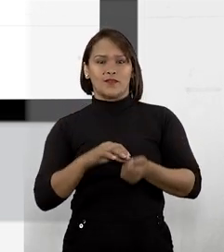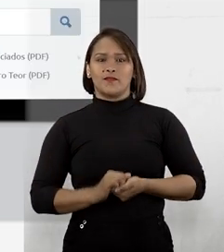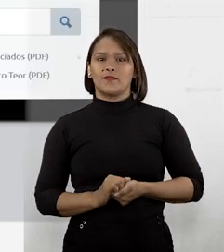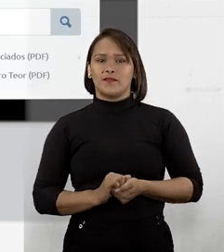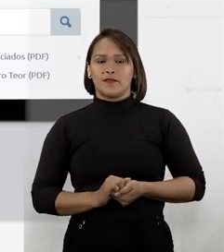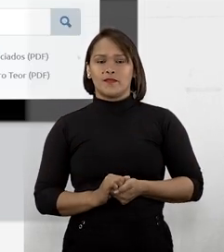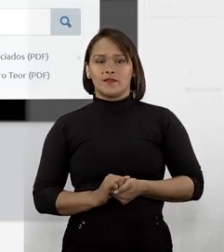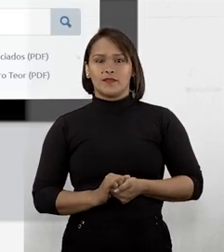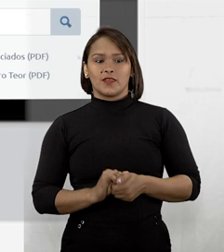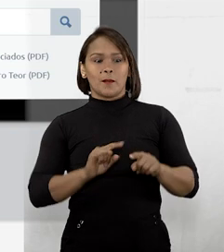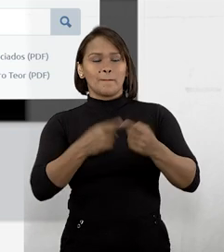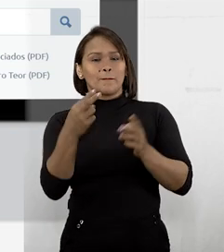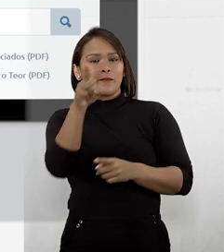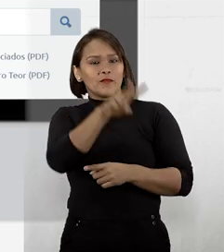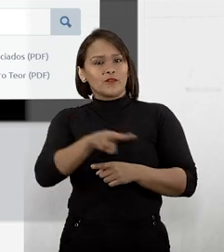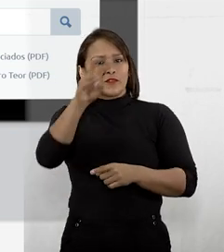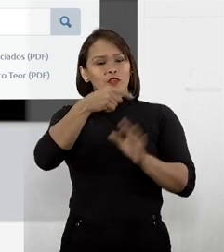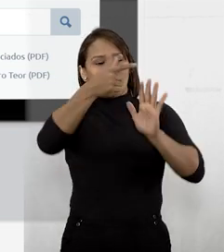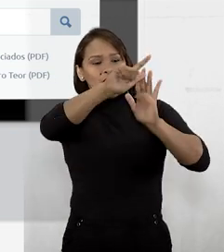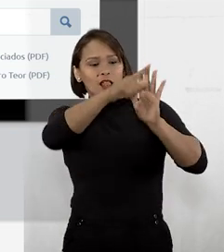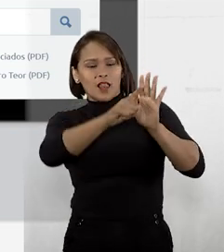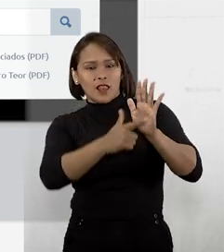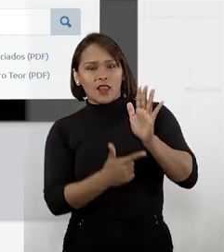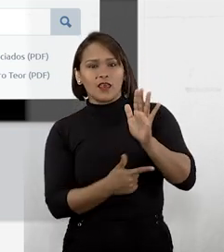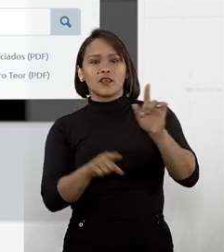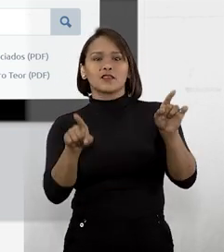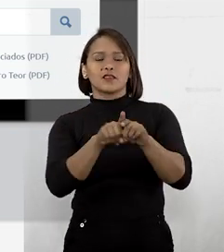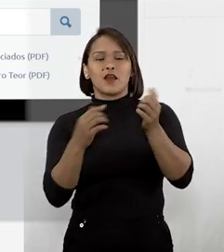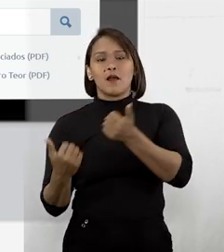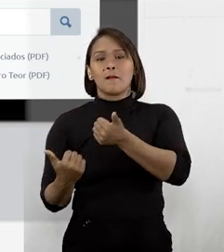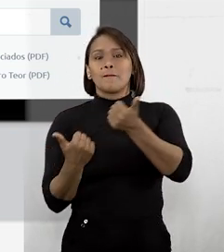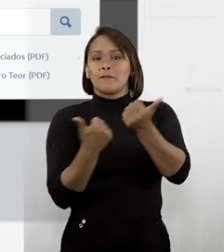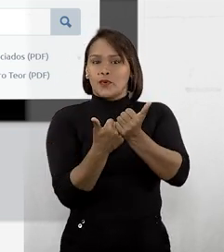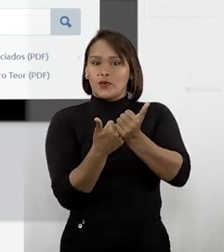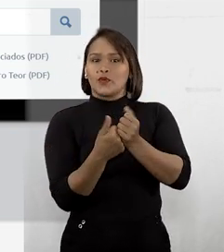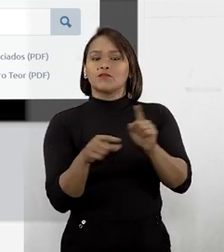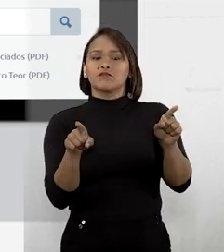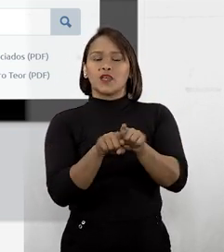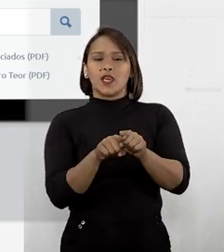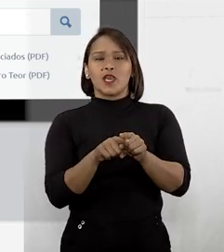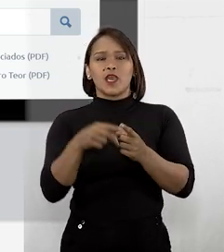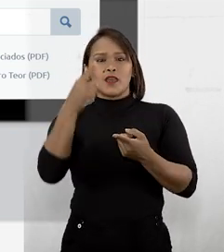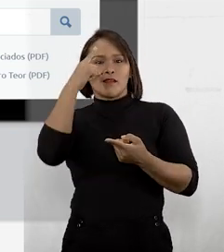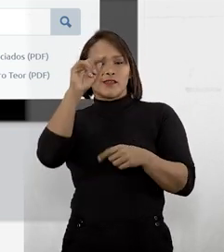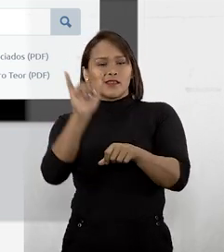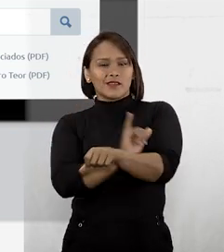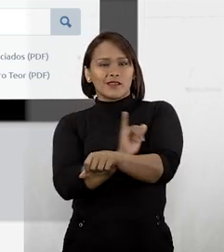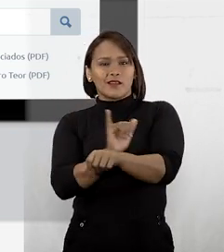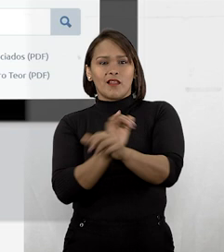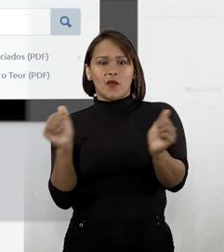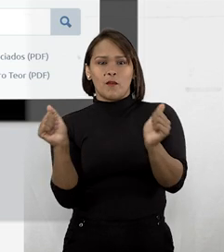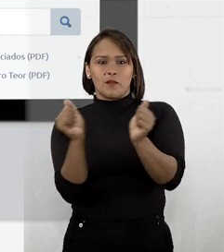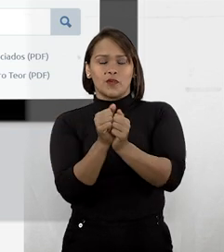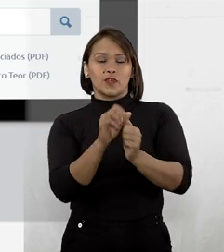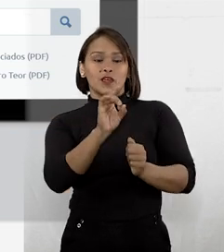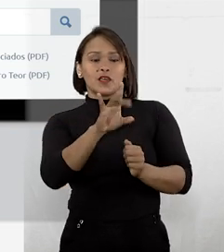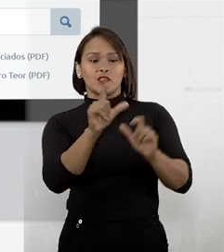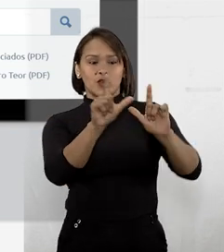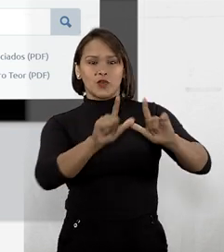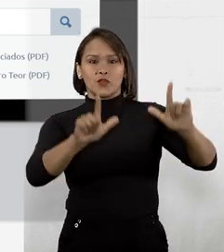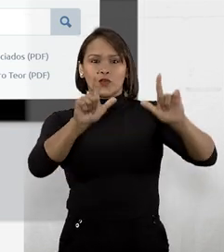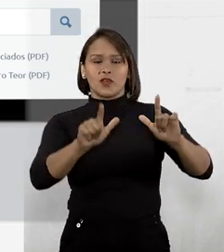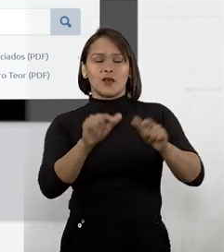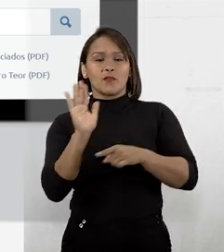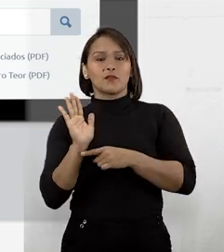Para visualizar a lista dos símbolos auxiliares e operadores lógicos e de proximidade, é só ir no